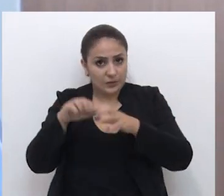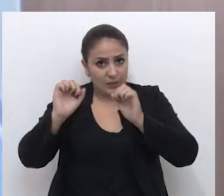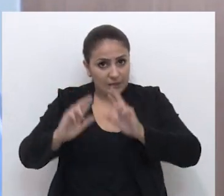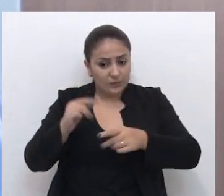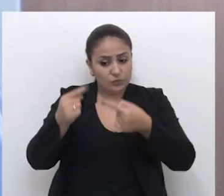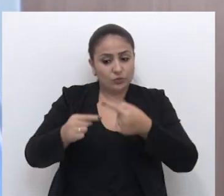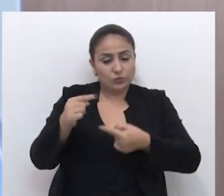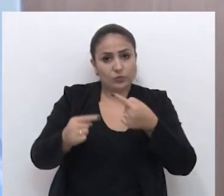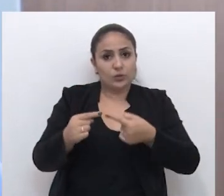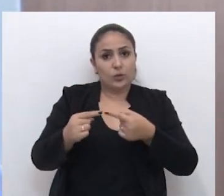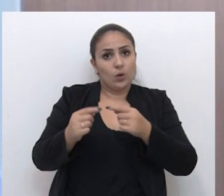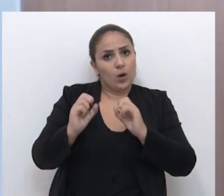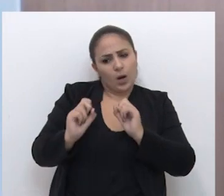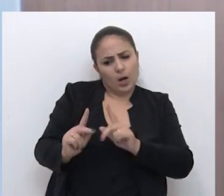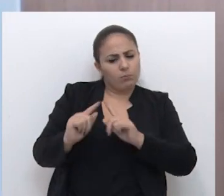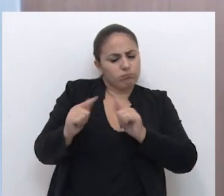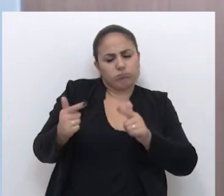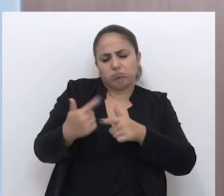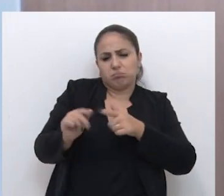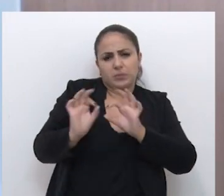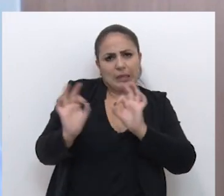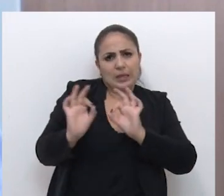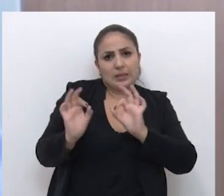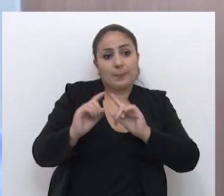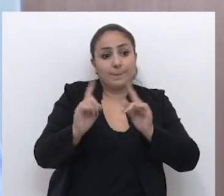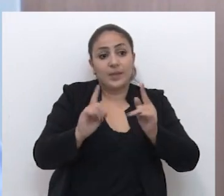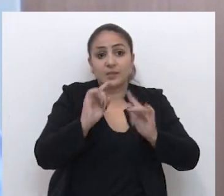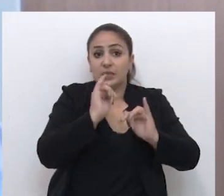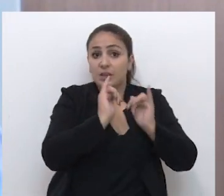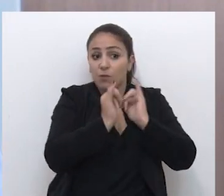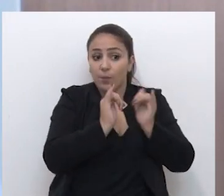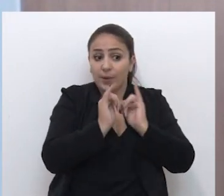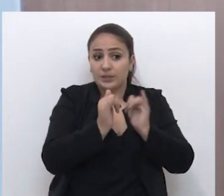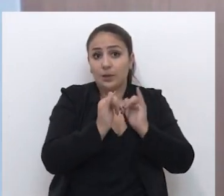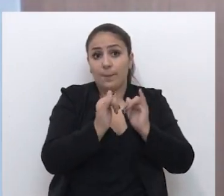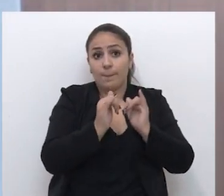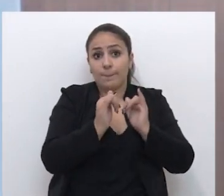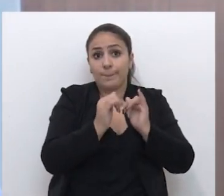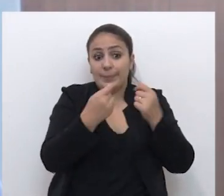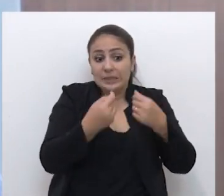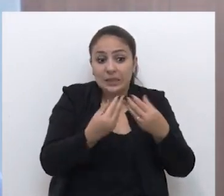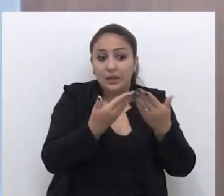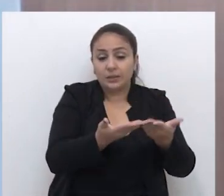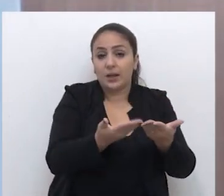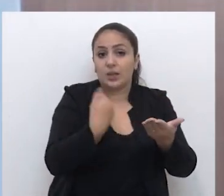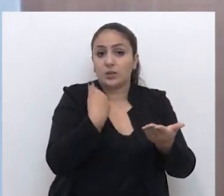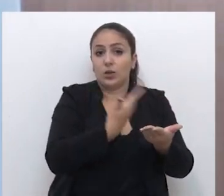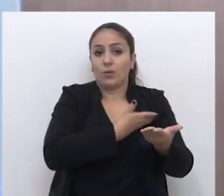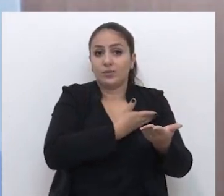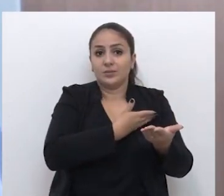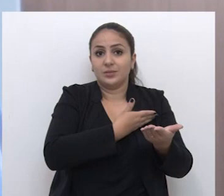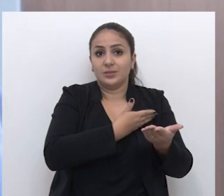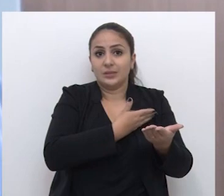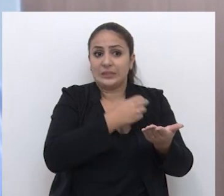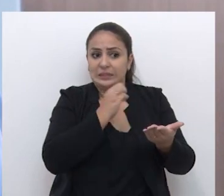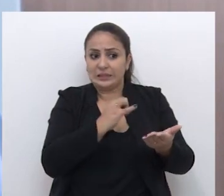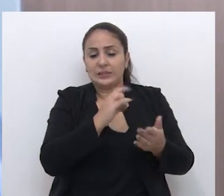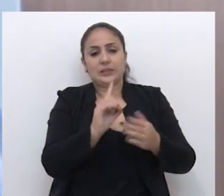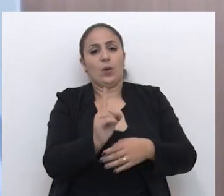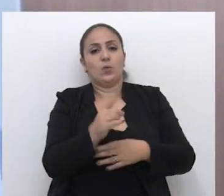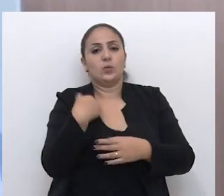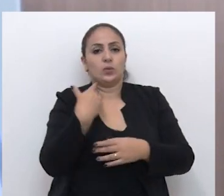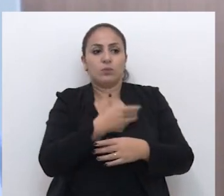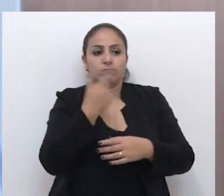que será discutido o plano diretor, eu não vejo problema nenhum, desde que as informações cheguem até a caso. Caso contrário, nós estaremos, então,